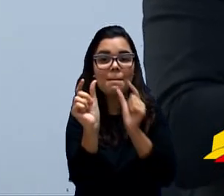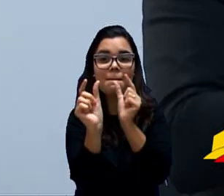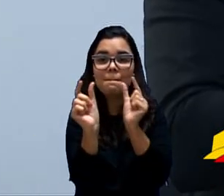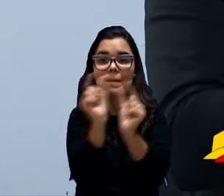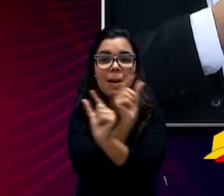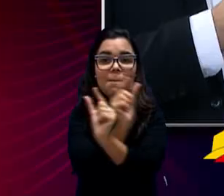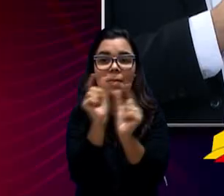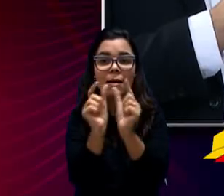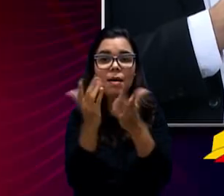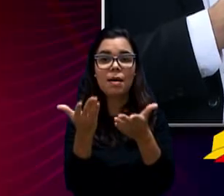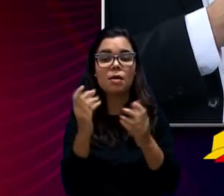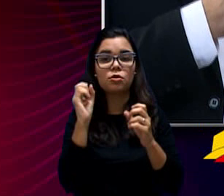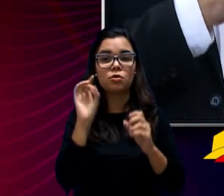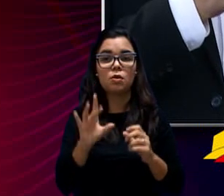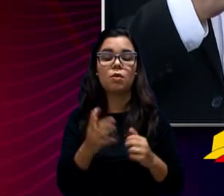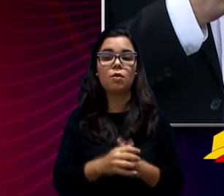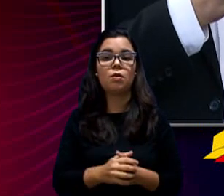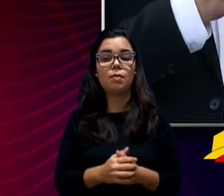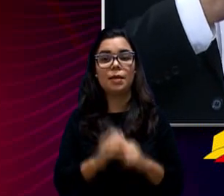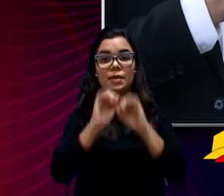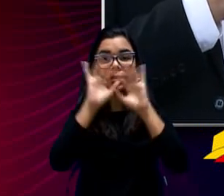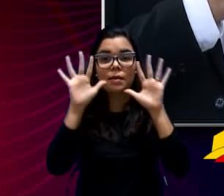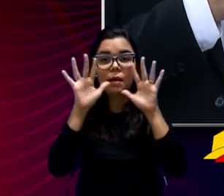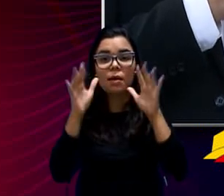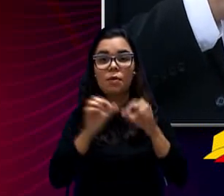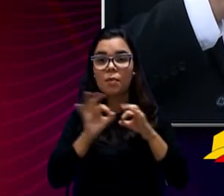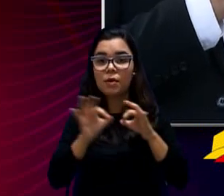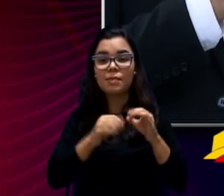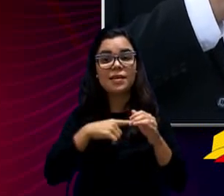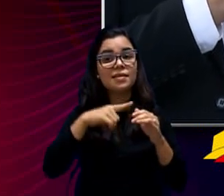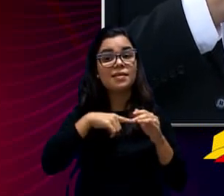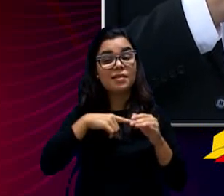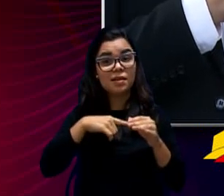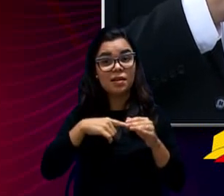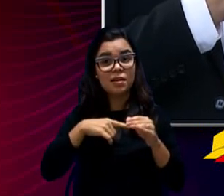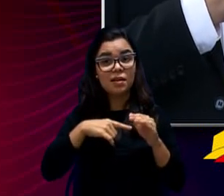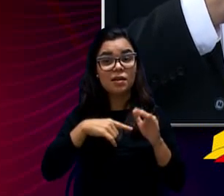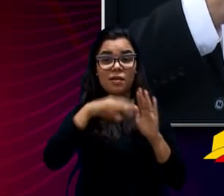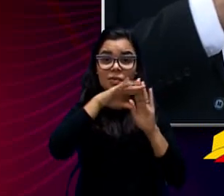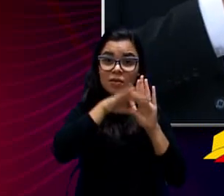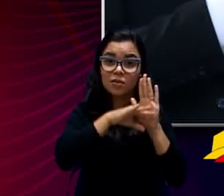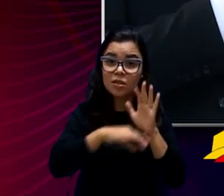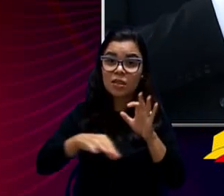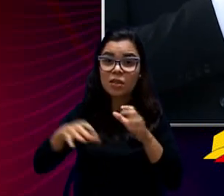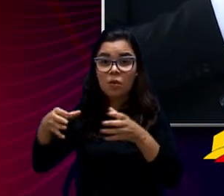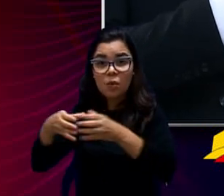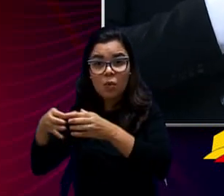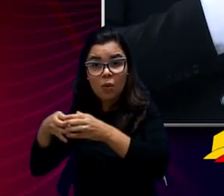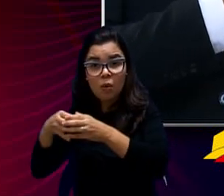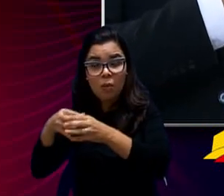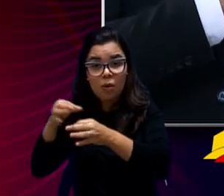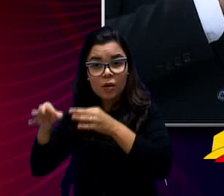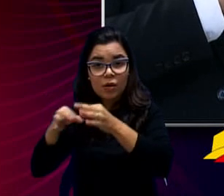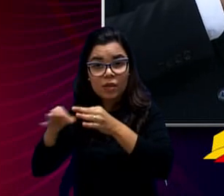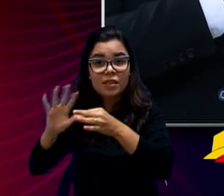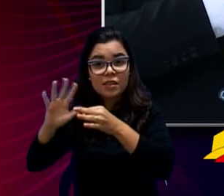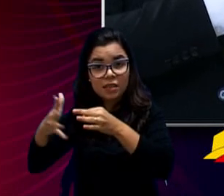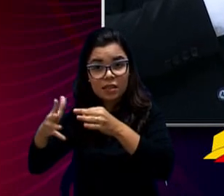reguladora que trata desse assunto. Sim. Tem uma agência reguladora que trata desse assunto. Você não pode